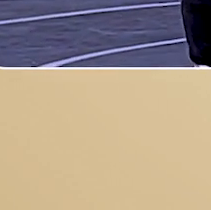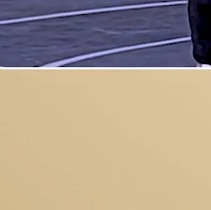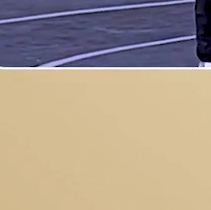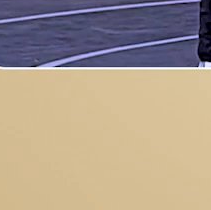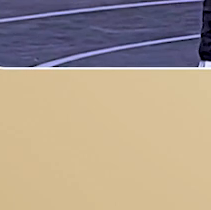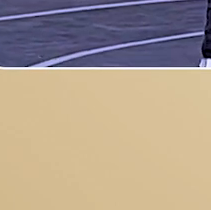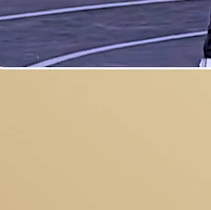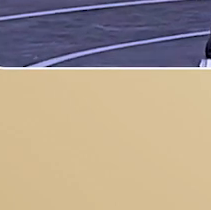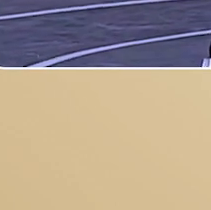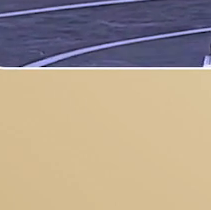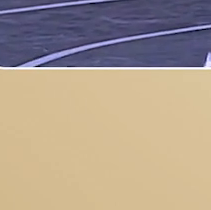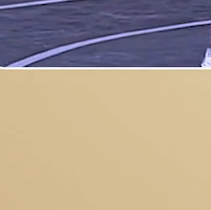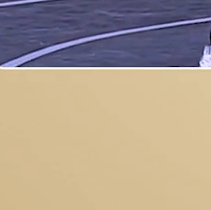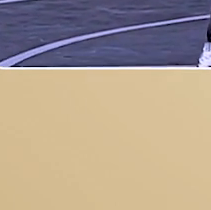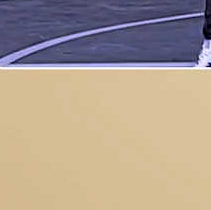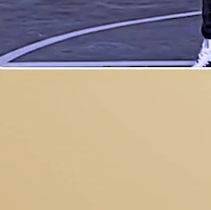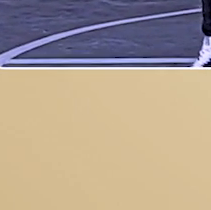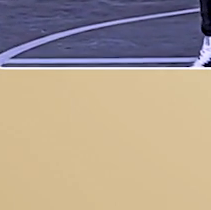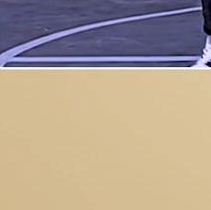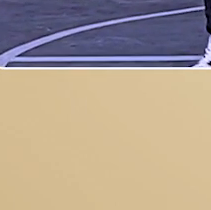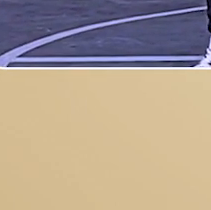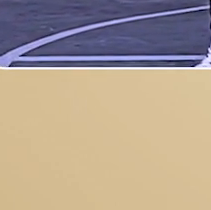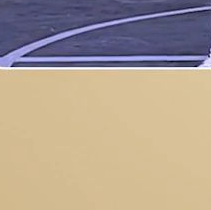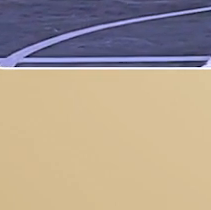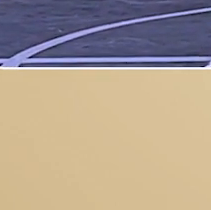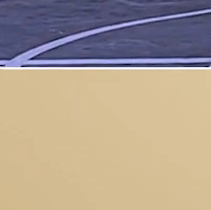Música Música